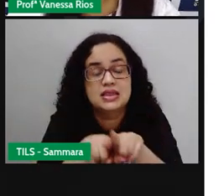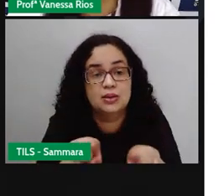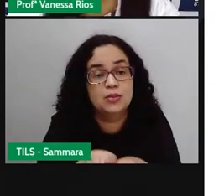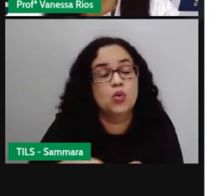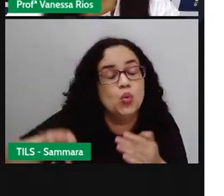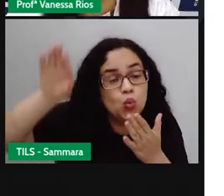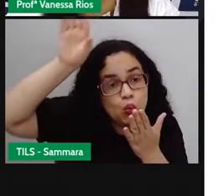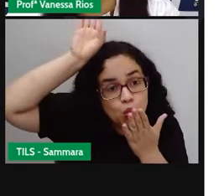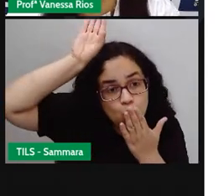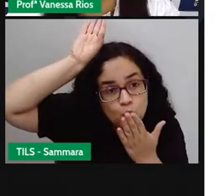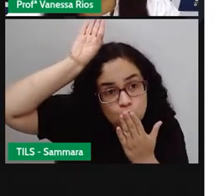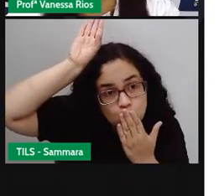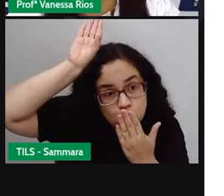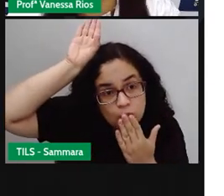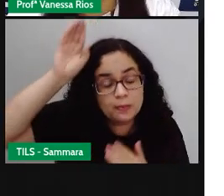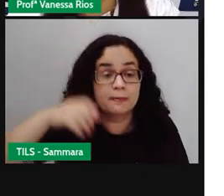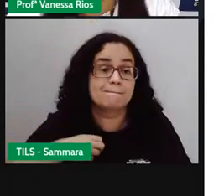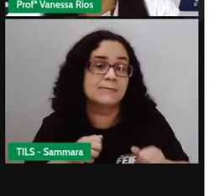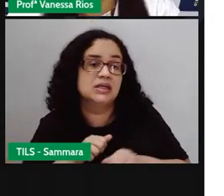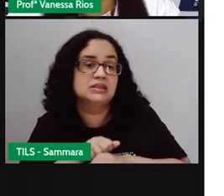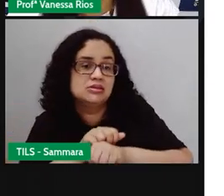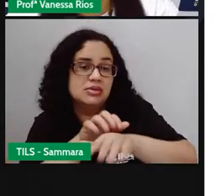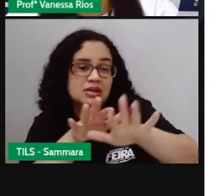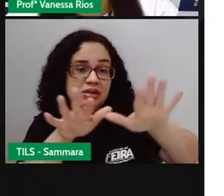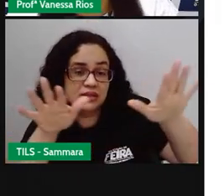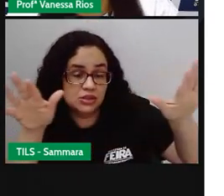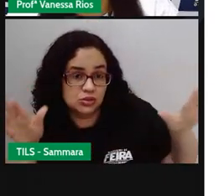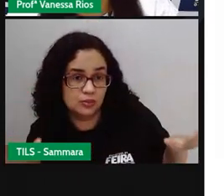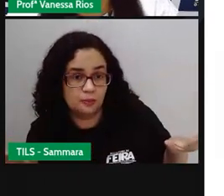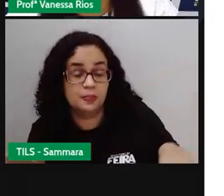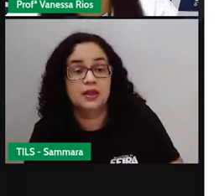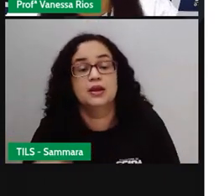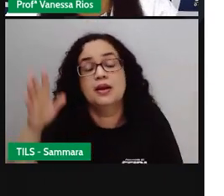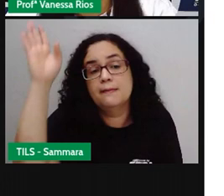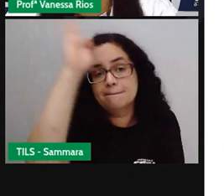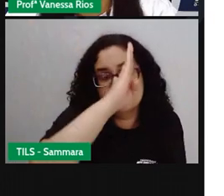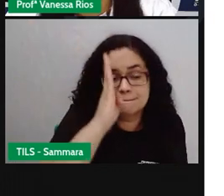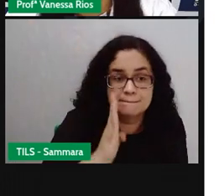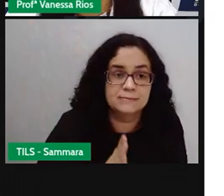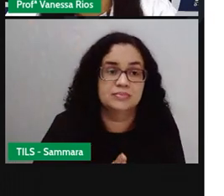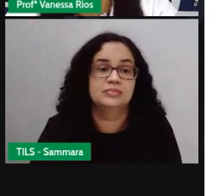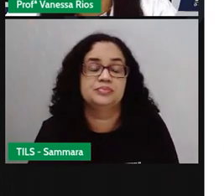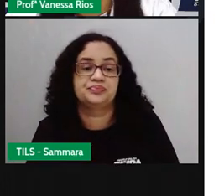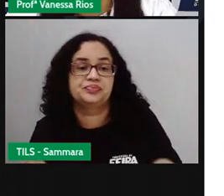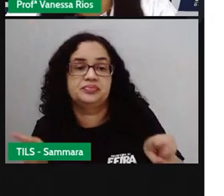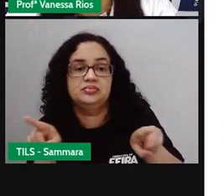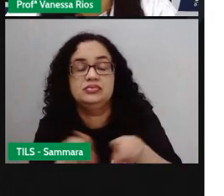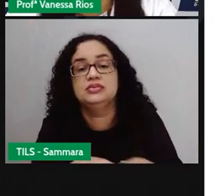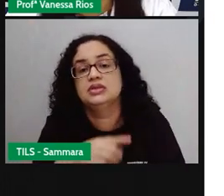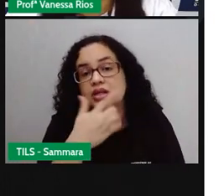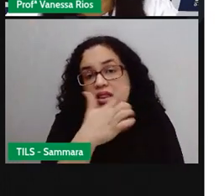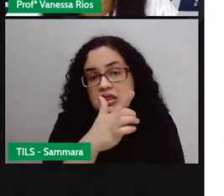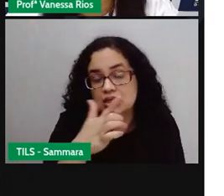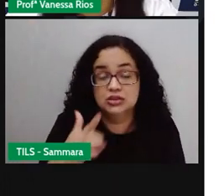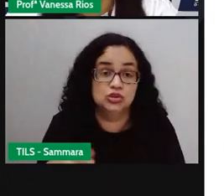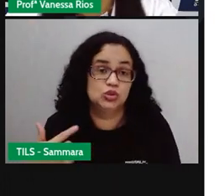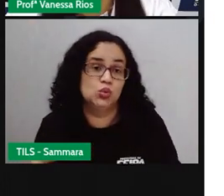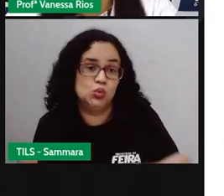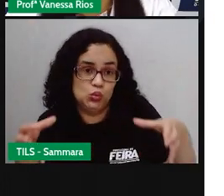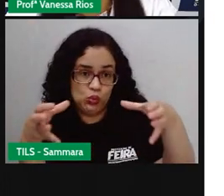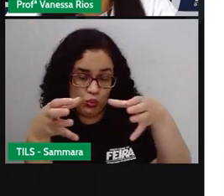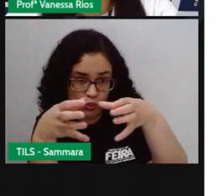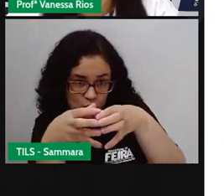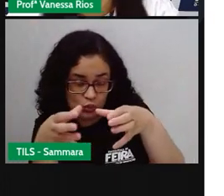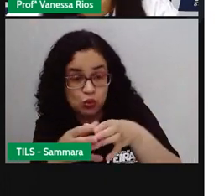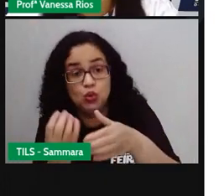indígenas, estavam espalhados aí por todo o território brasileiro e também não tinham aí os mesmos grupos, né,